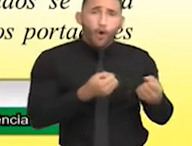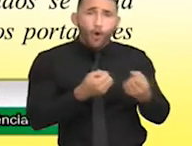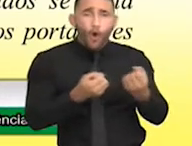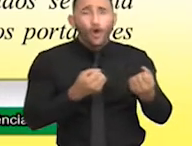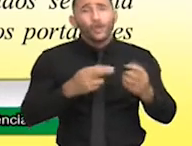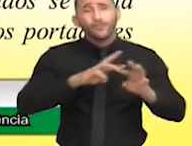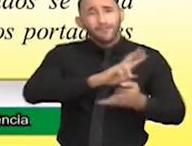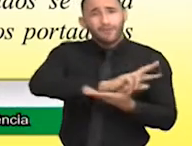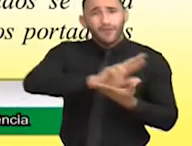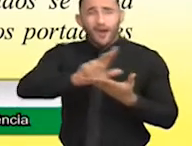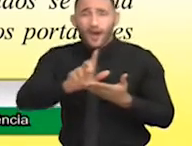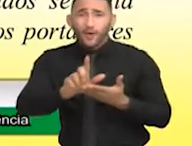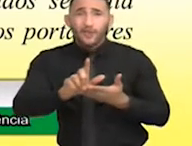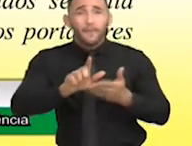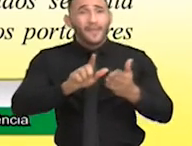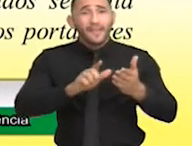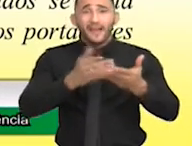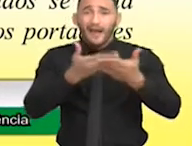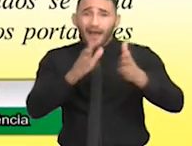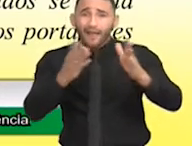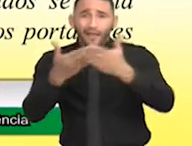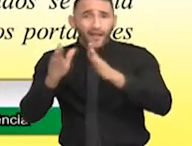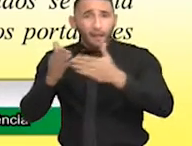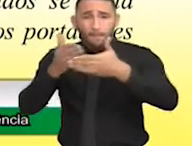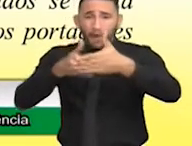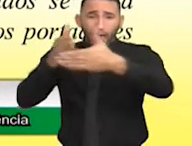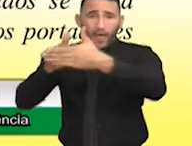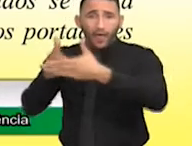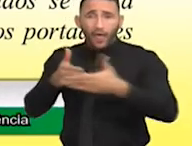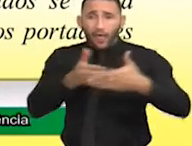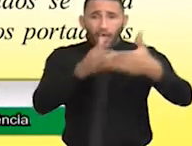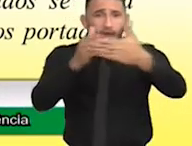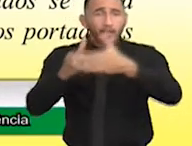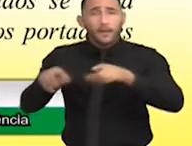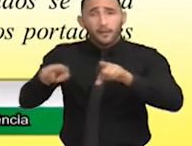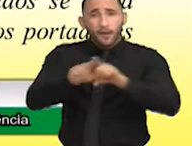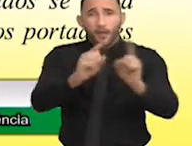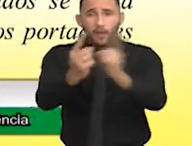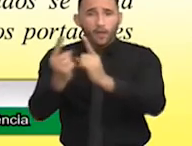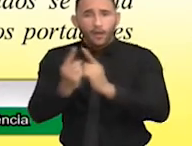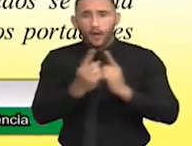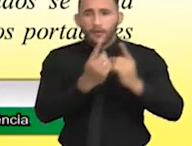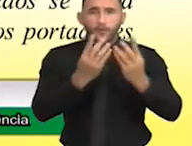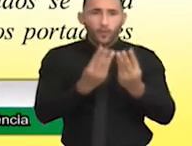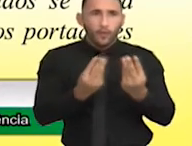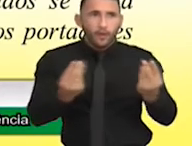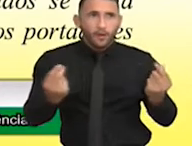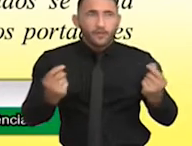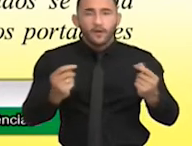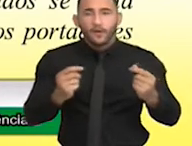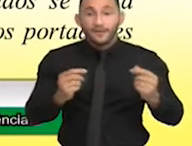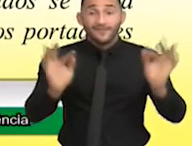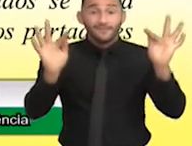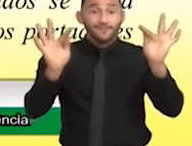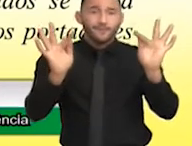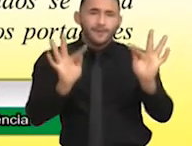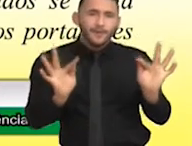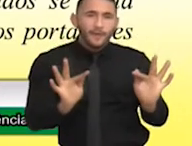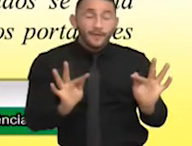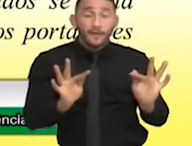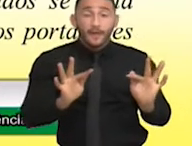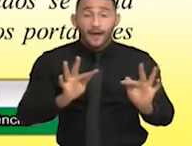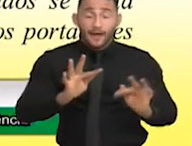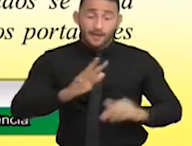eliminação de barreiras arquitetônicas, ao tratamento especializado e à assistência médica de qualidade. Feliz o